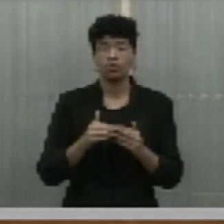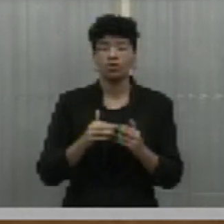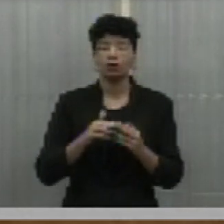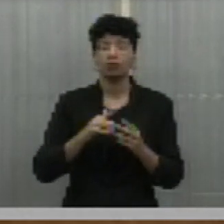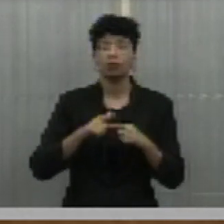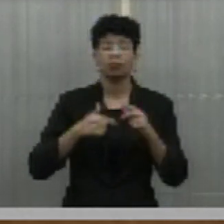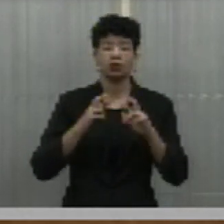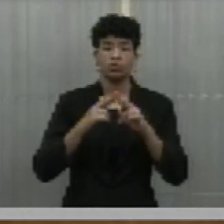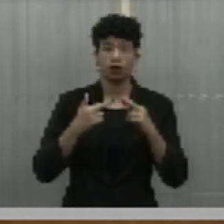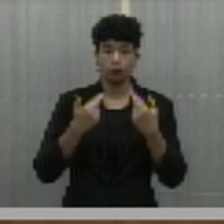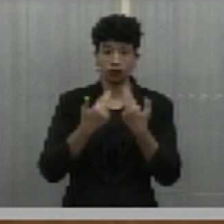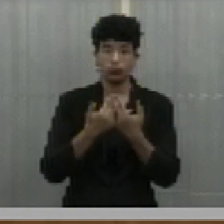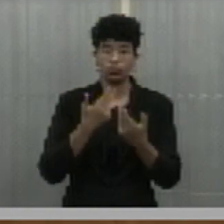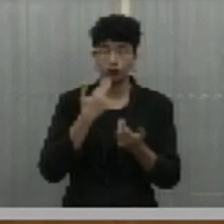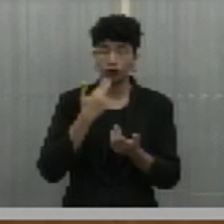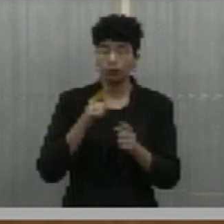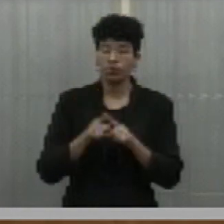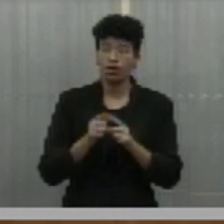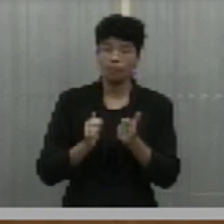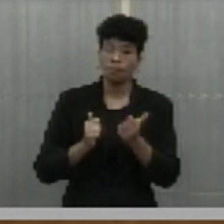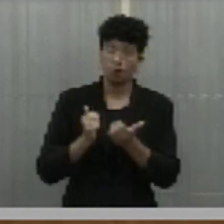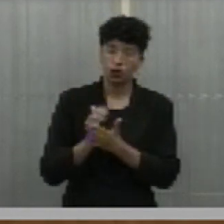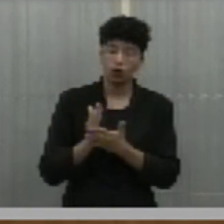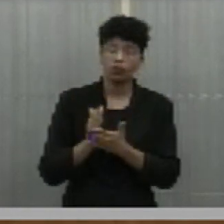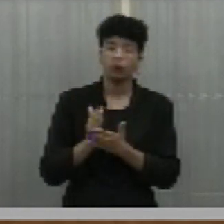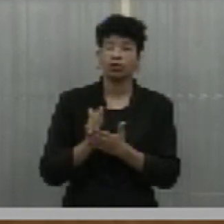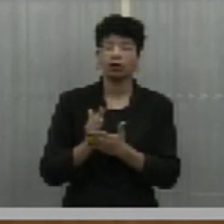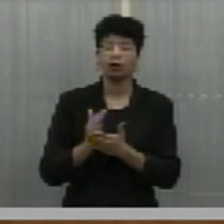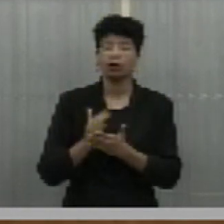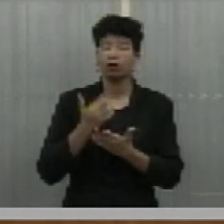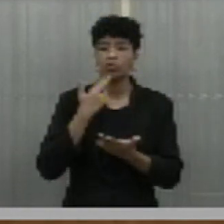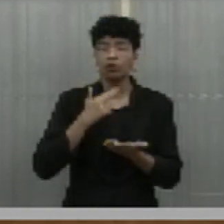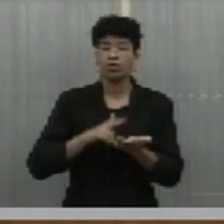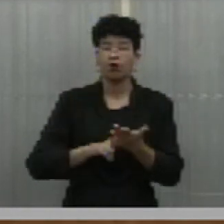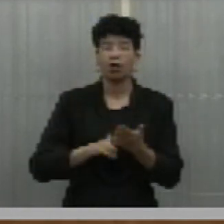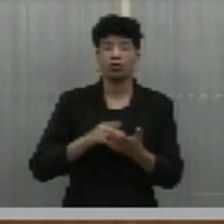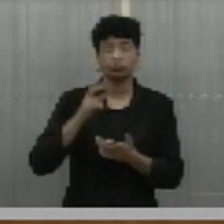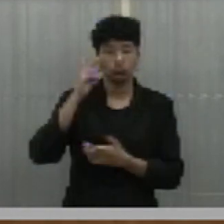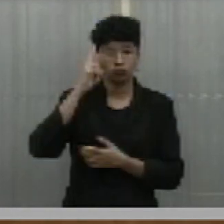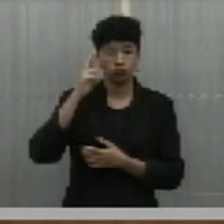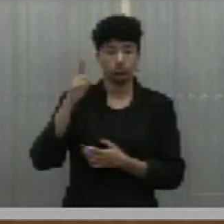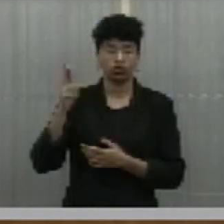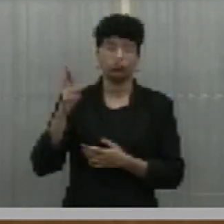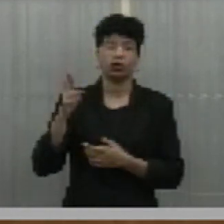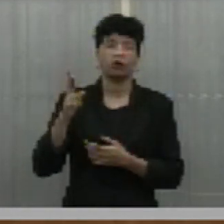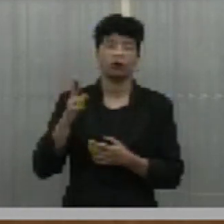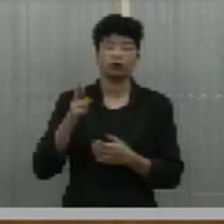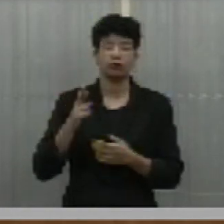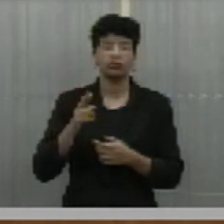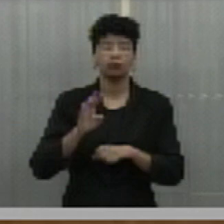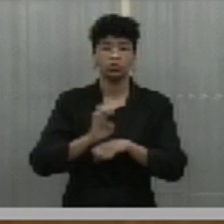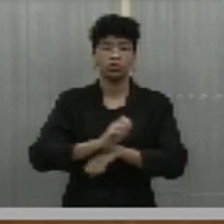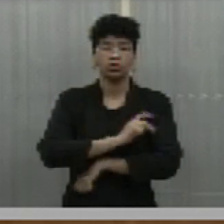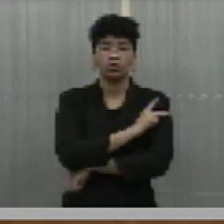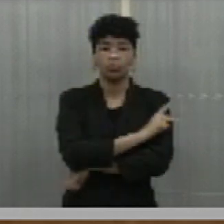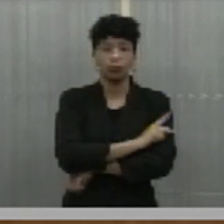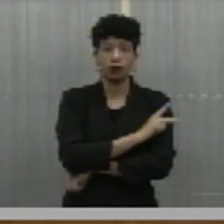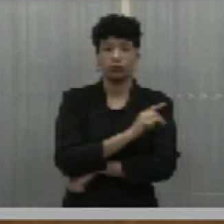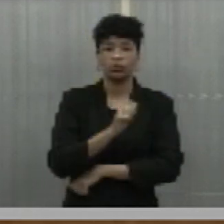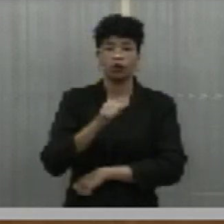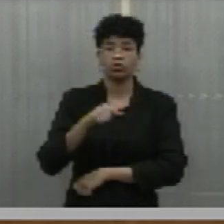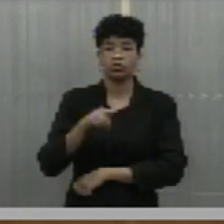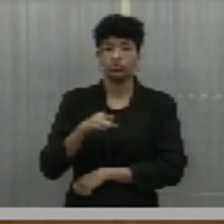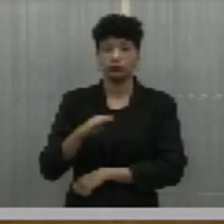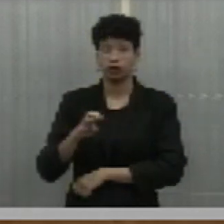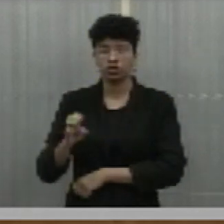após ouvido plenário, e com aprovação deste, que seja encaminhado expediente ao gerente operacional do Estado do Piauí, da Agência Nacional